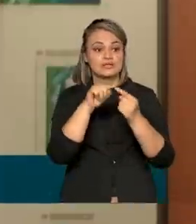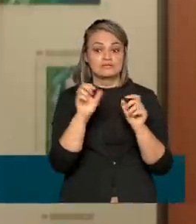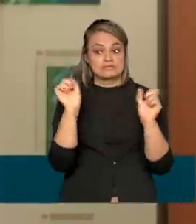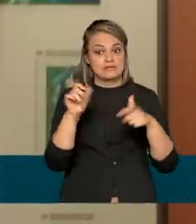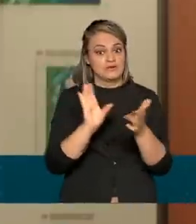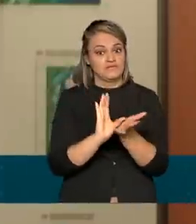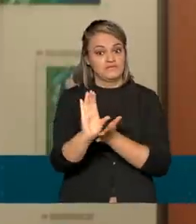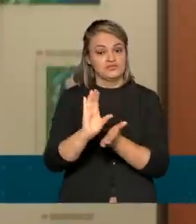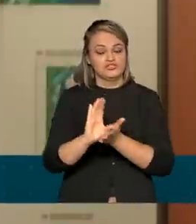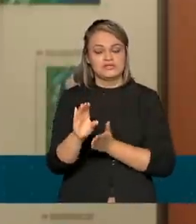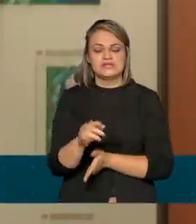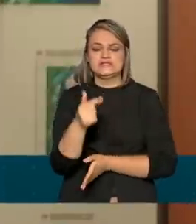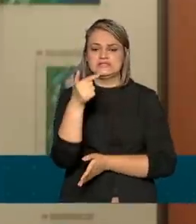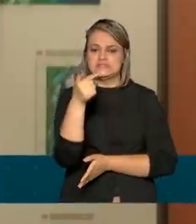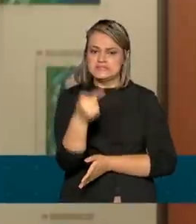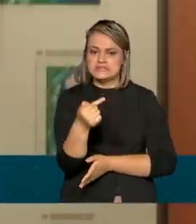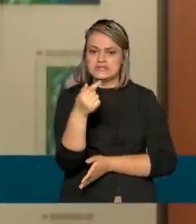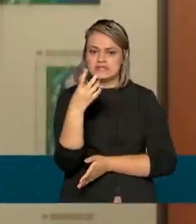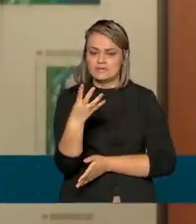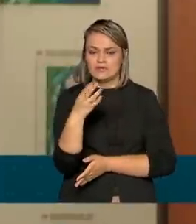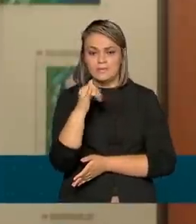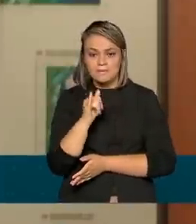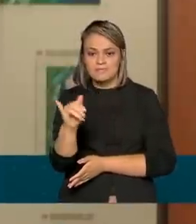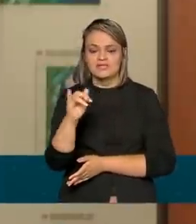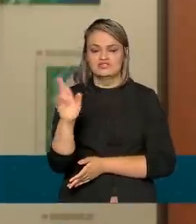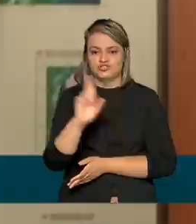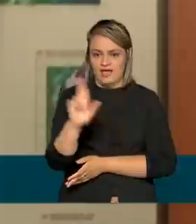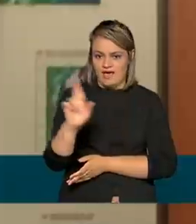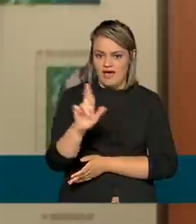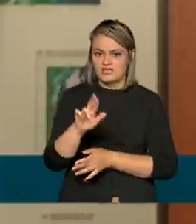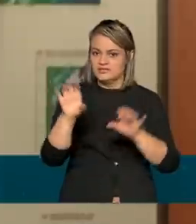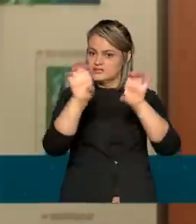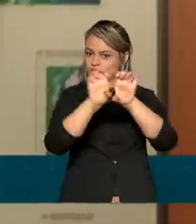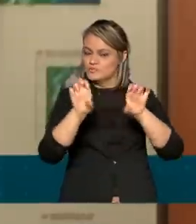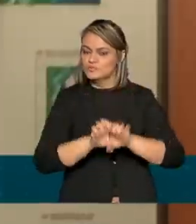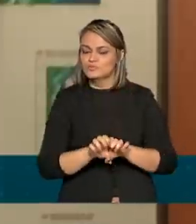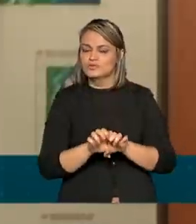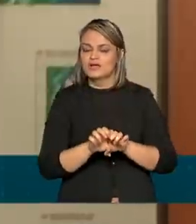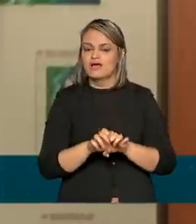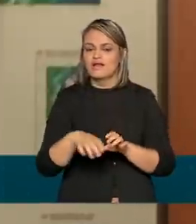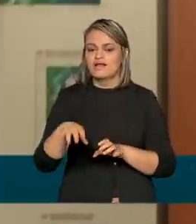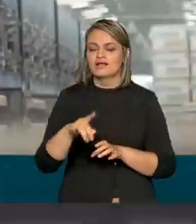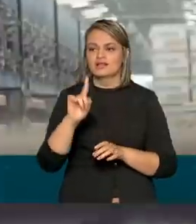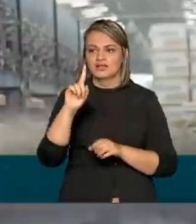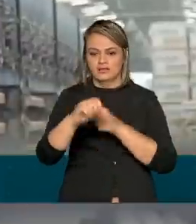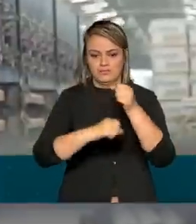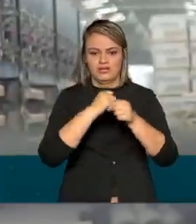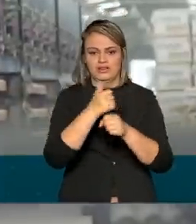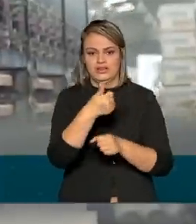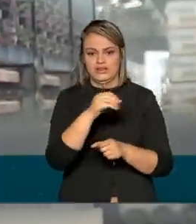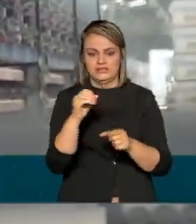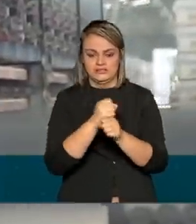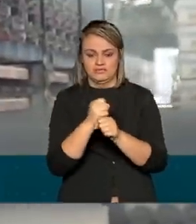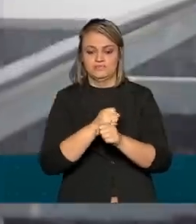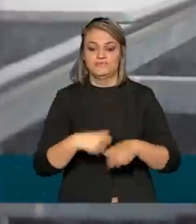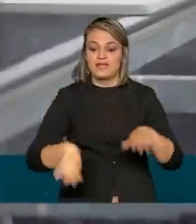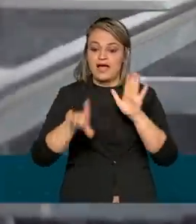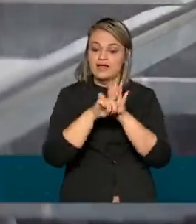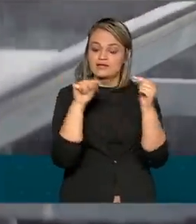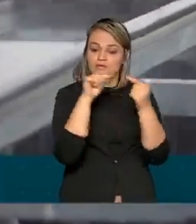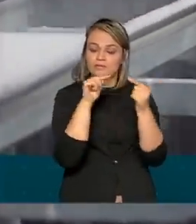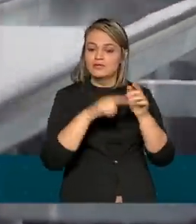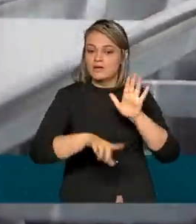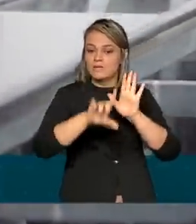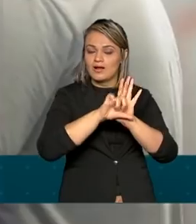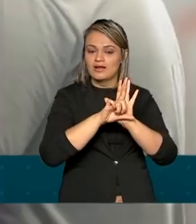investimento de 74 bilhões de reais em infraestrutura na próxima década. A nova lei inspirada na